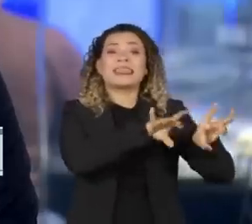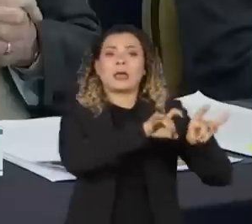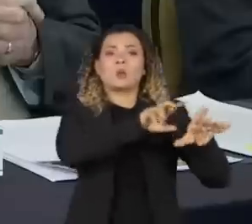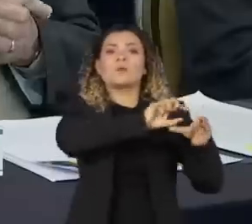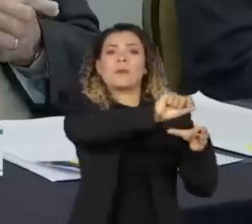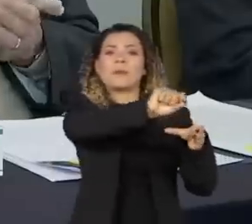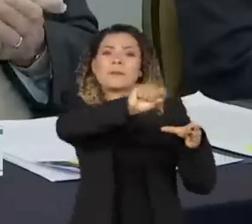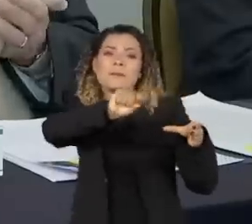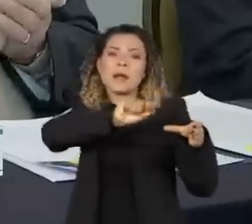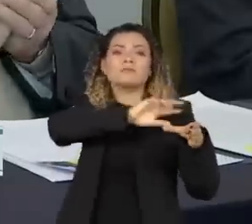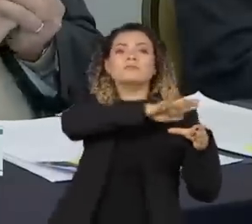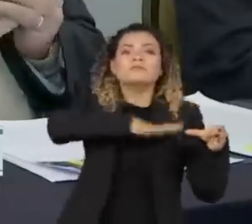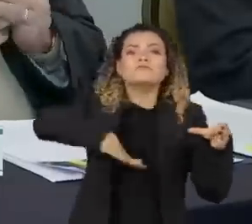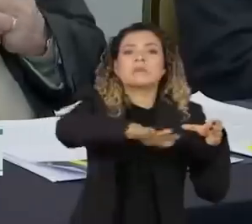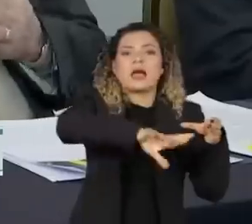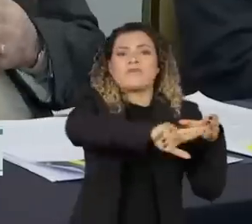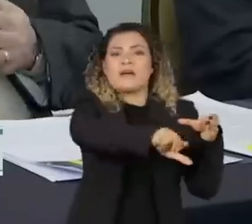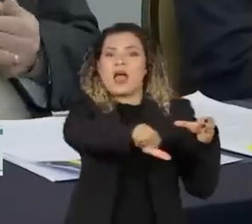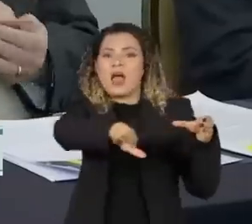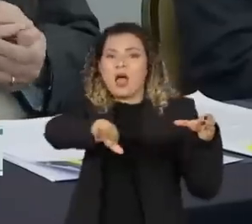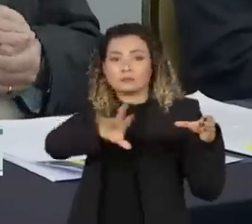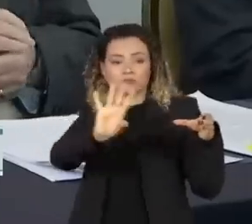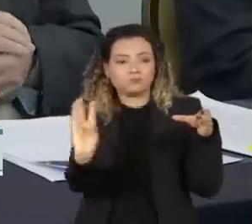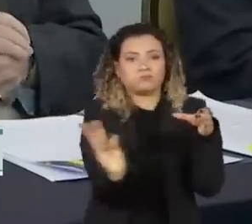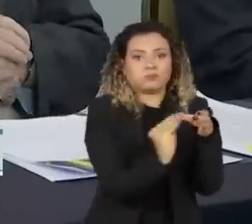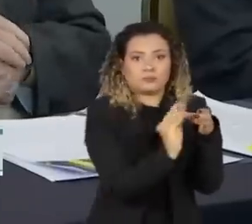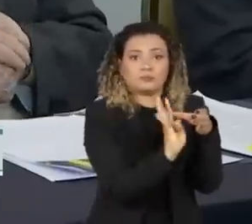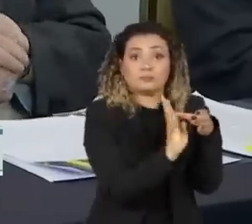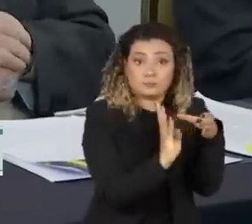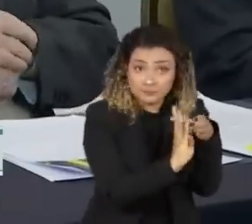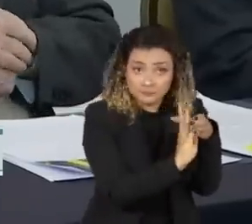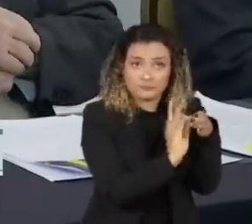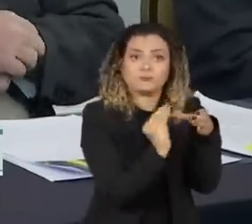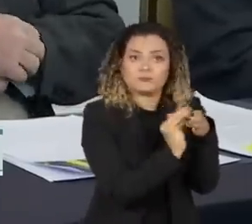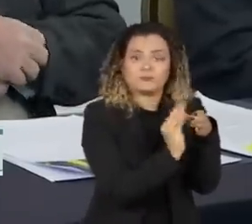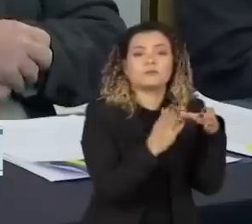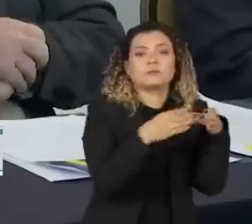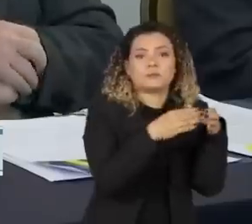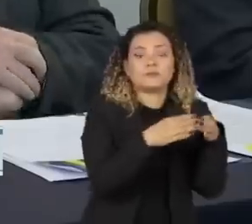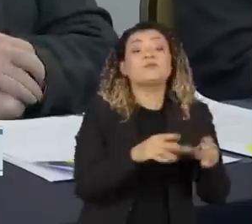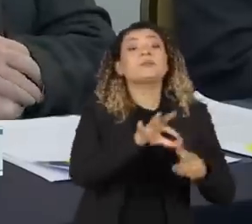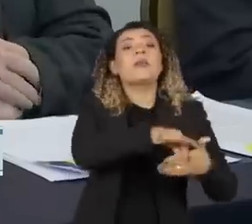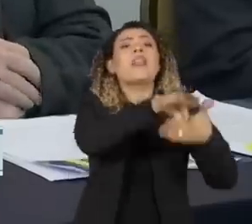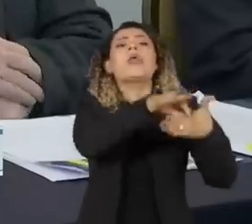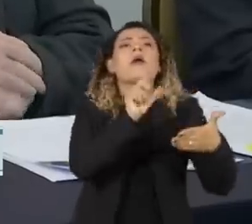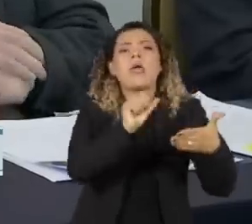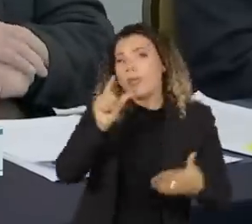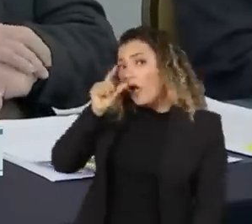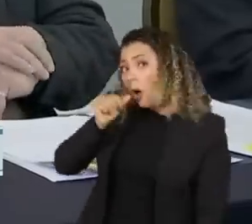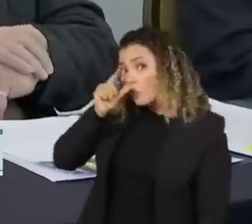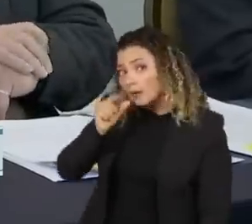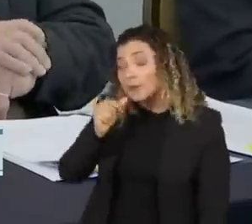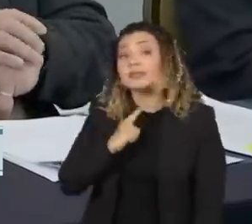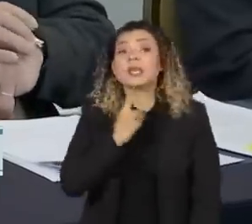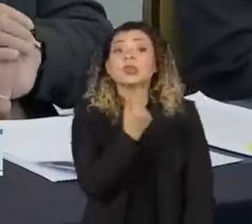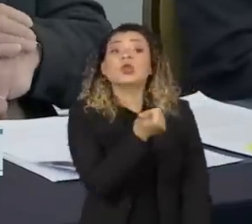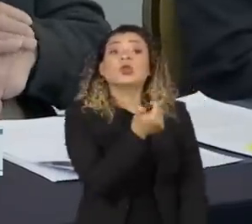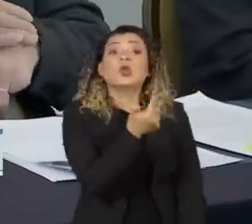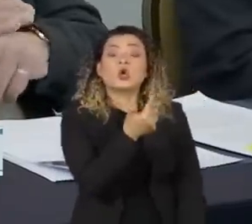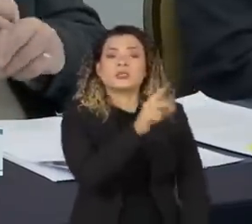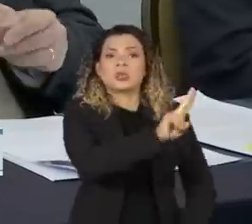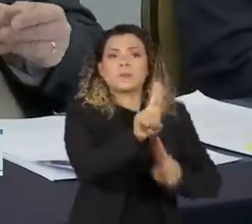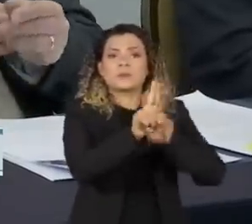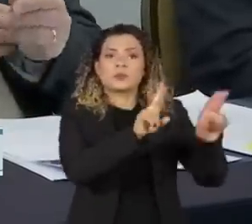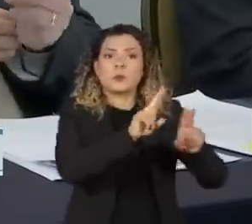áreas. A equipe, liderada pelo vice-presidente, Geraldo Alckmin, terá 12 nomes políticos e